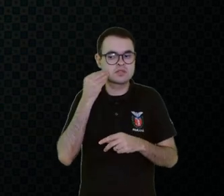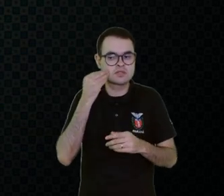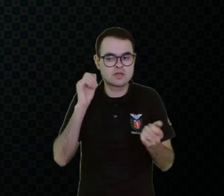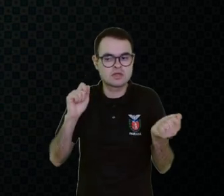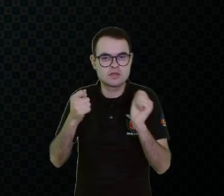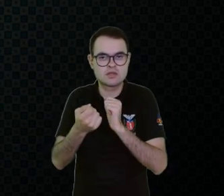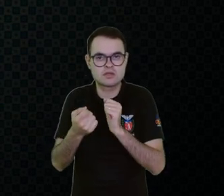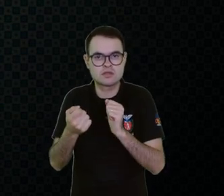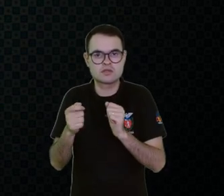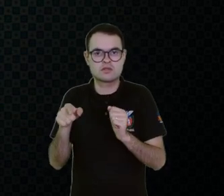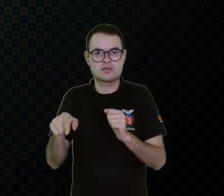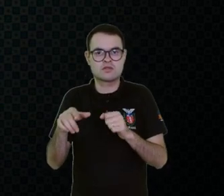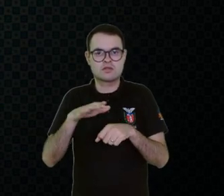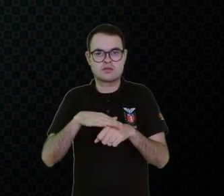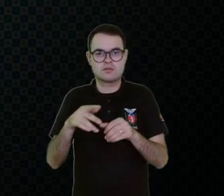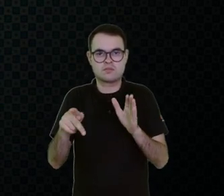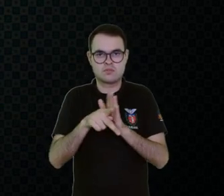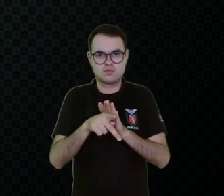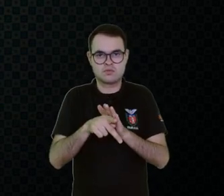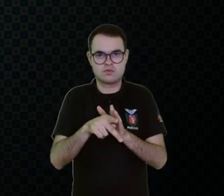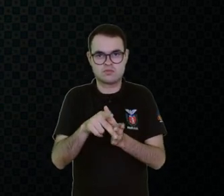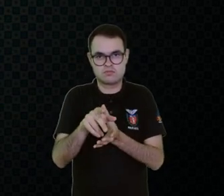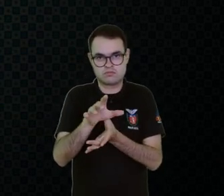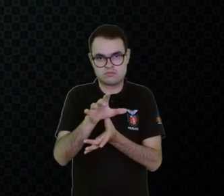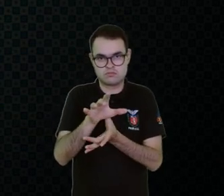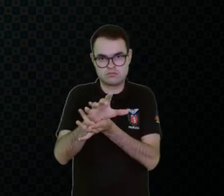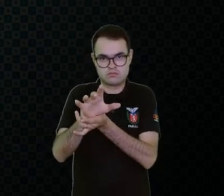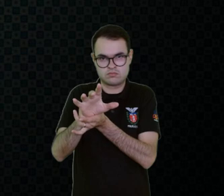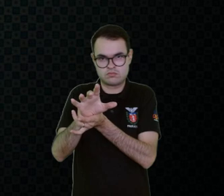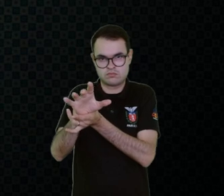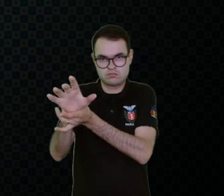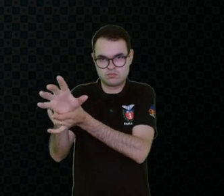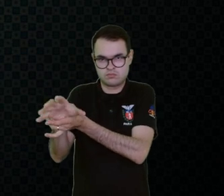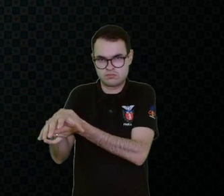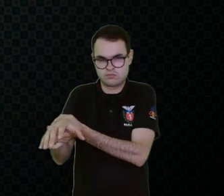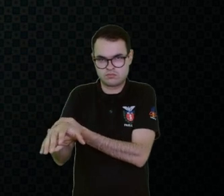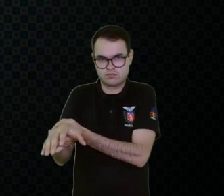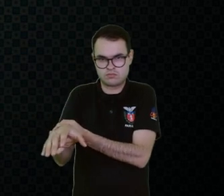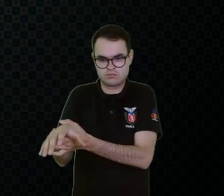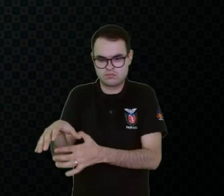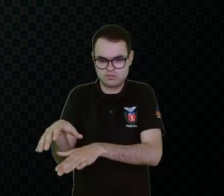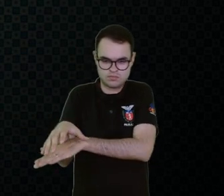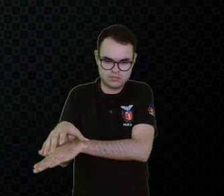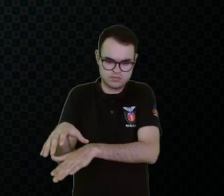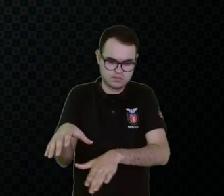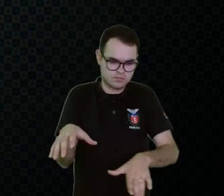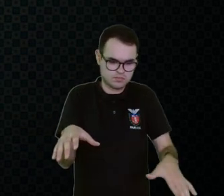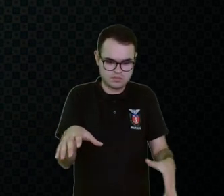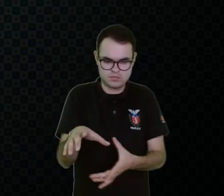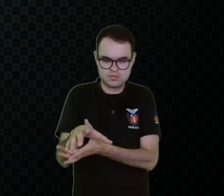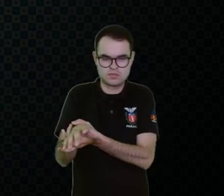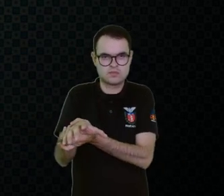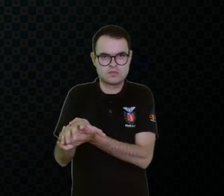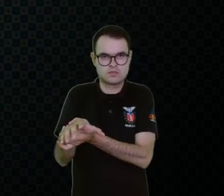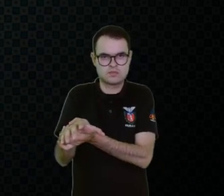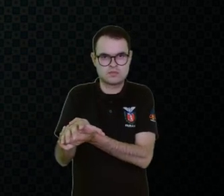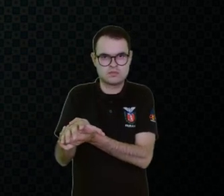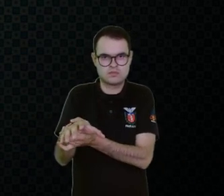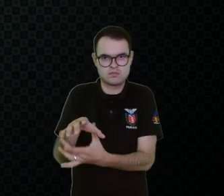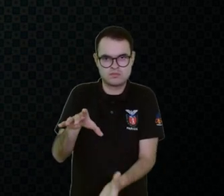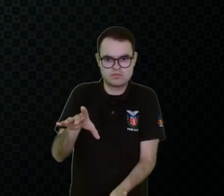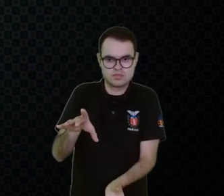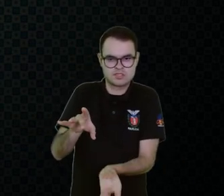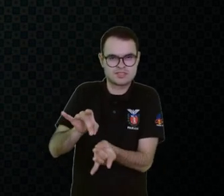colocar no braço, na mão do eminante, né? Uma pulseira de imã, embaixo da folha, entre o caderno, uma prancha imantada.